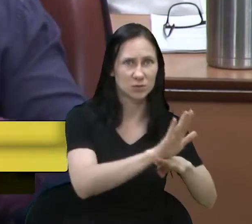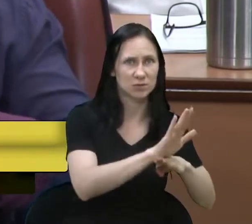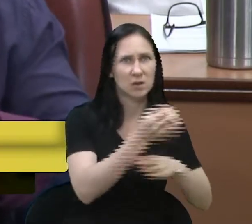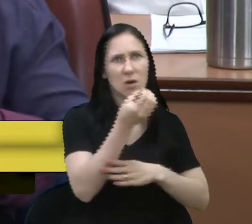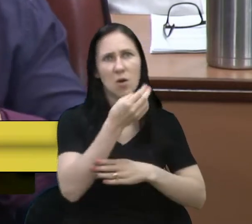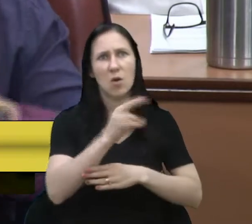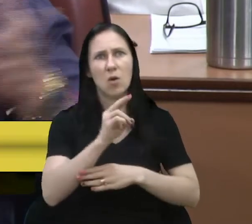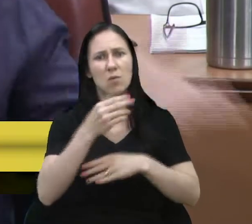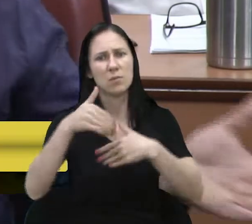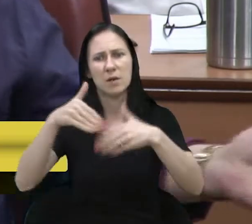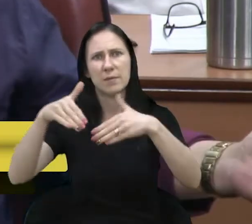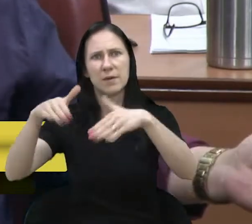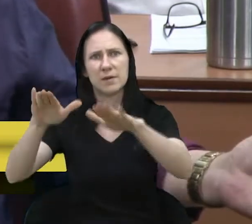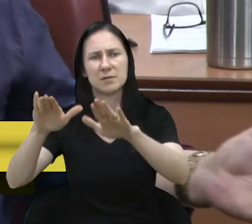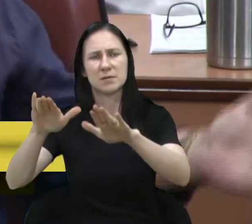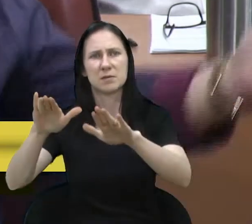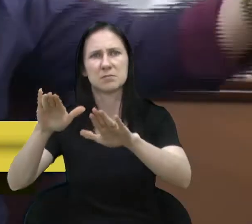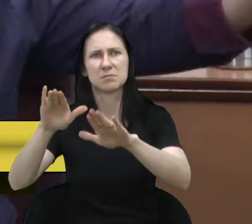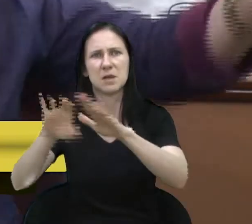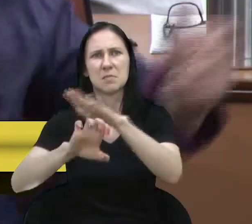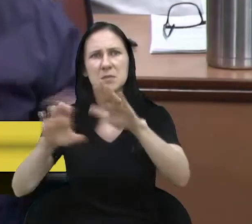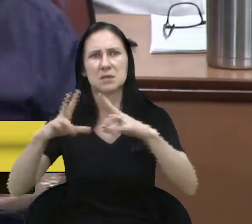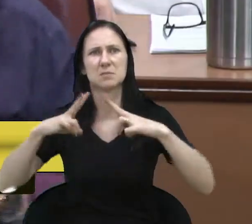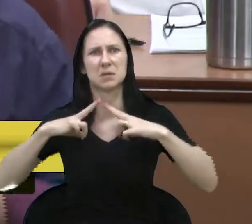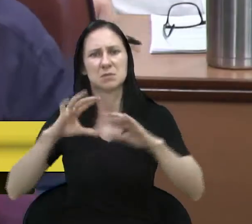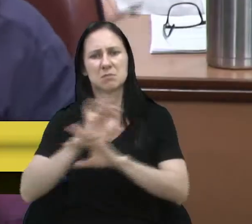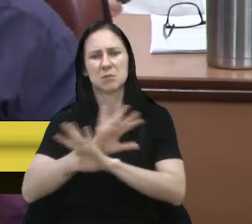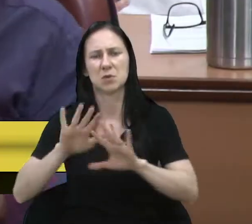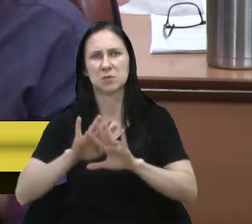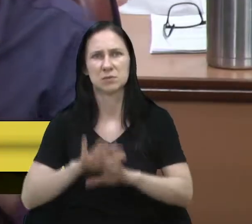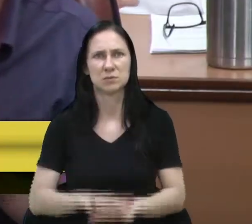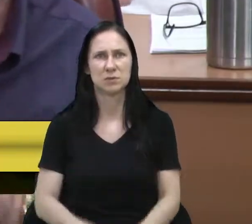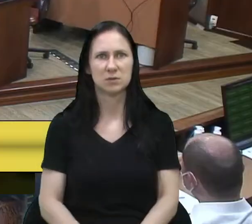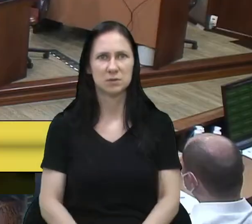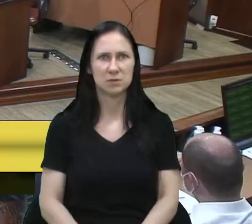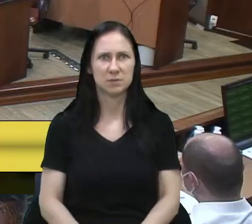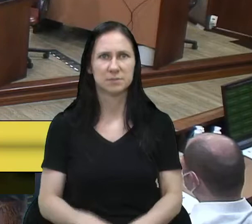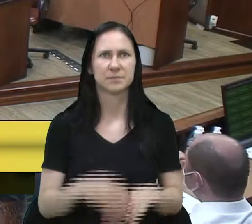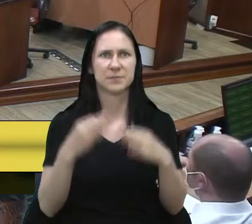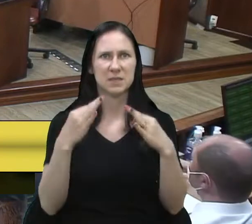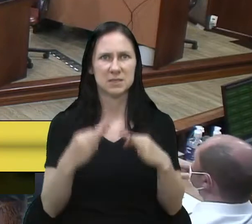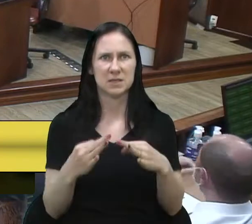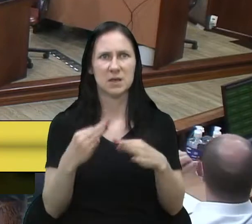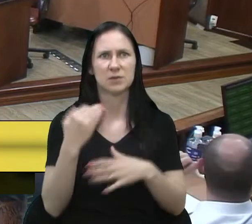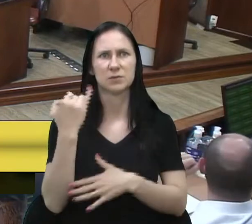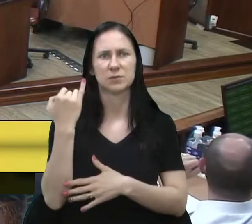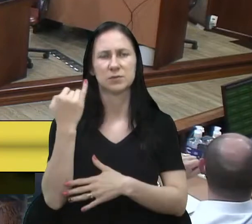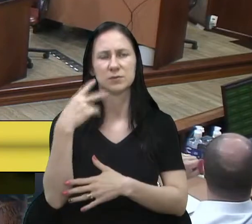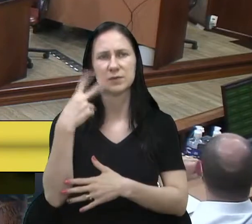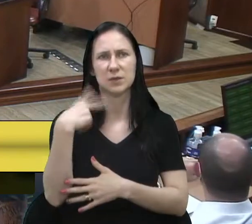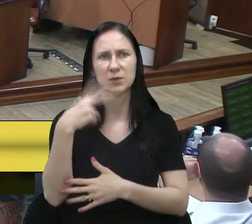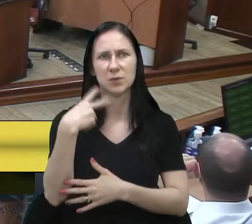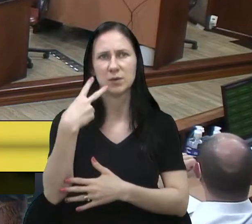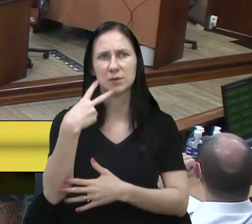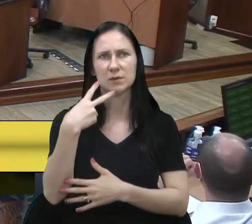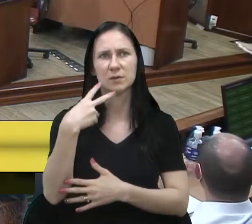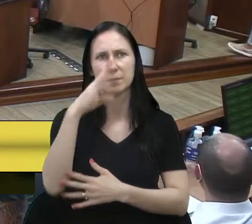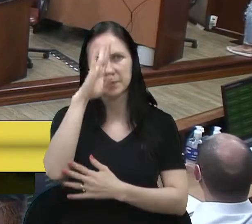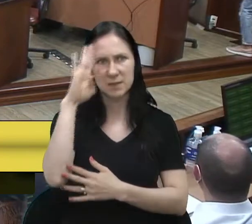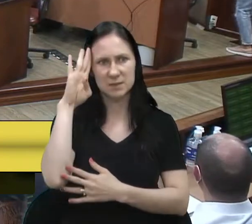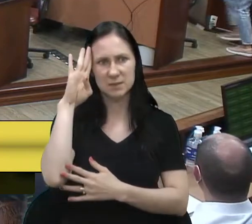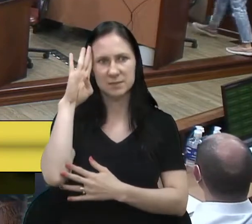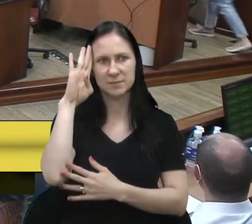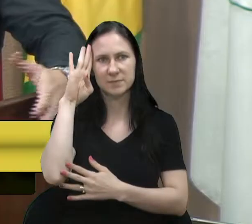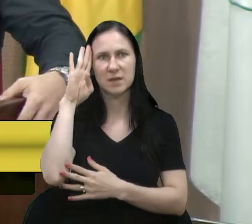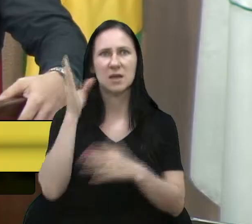enfim, logo ali na frente, se privatize e pronto. Obrigado, vereador. Certo, vereador Bressan. Meu assunto, então,